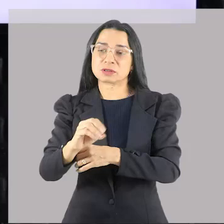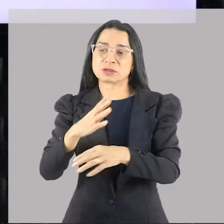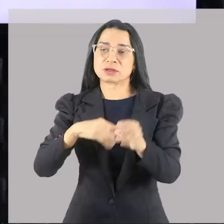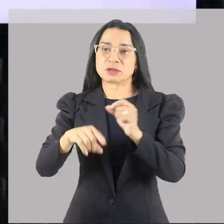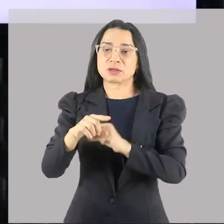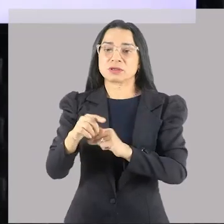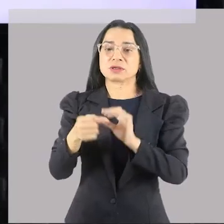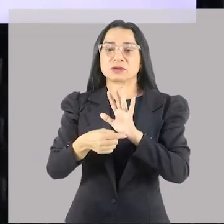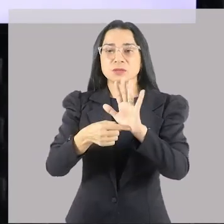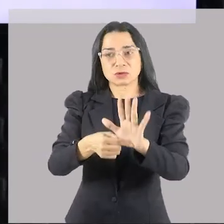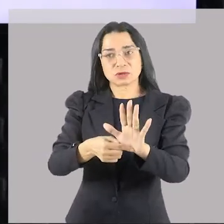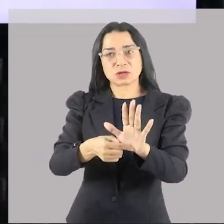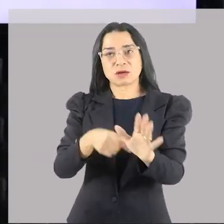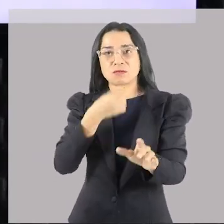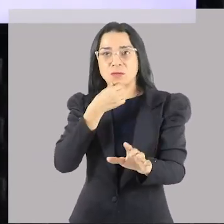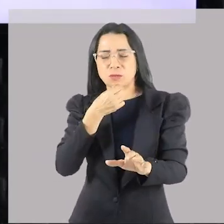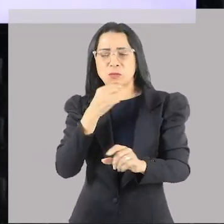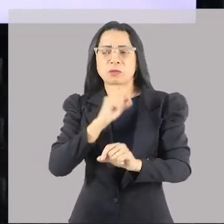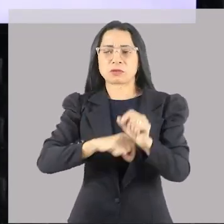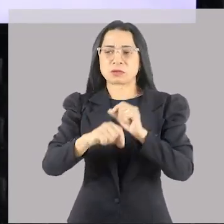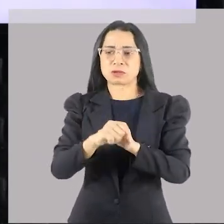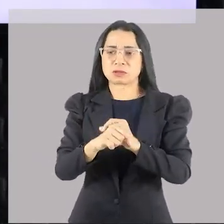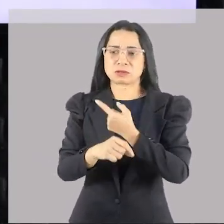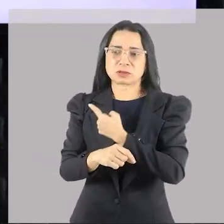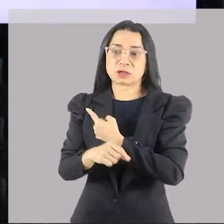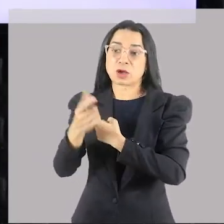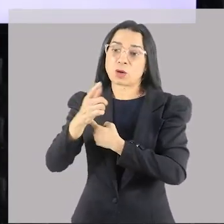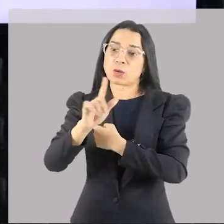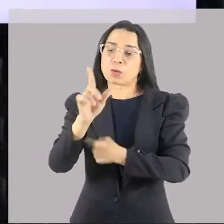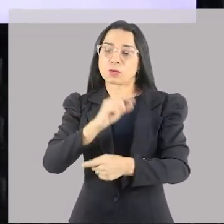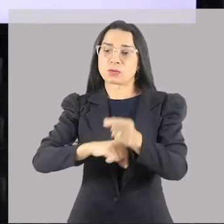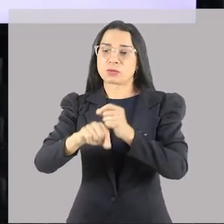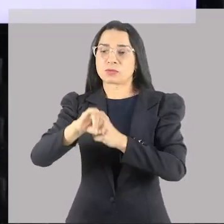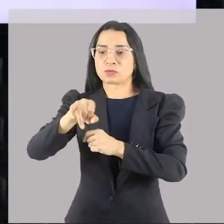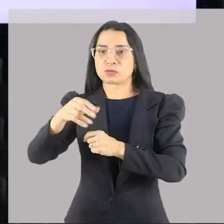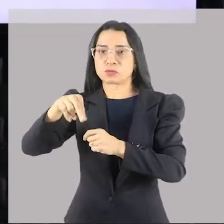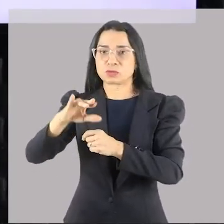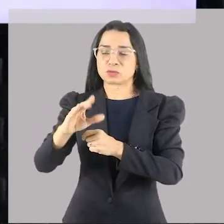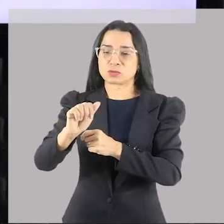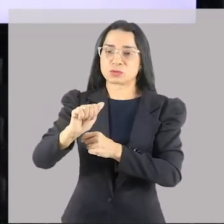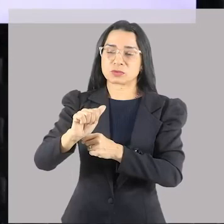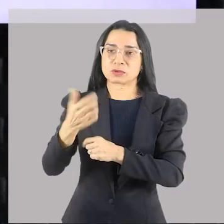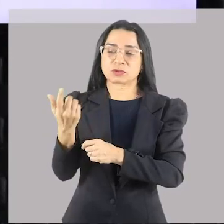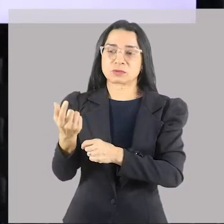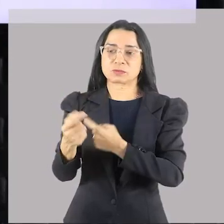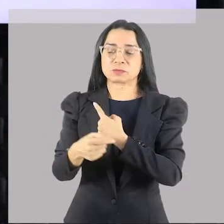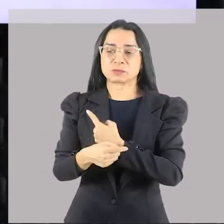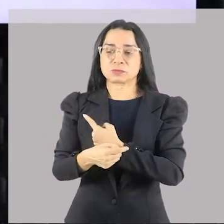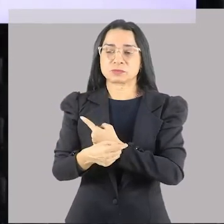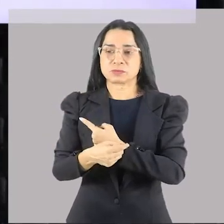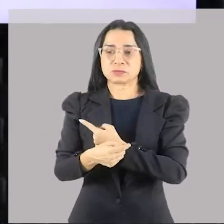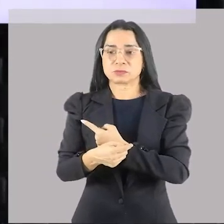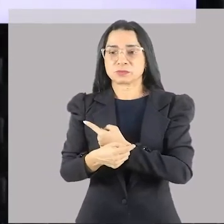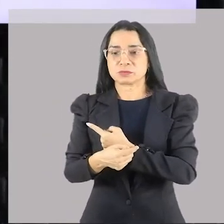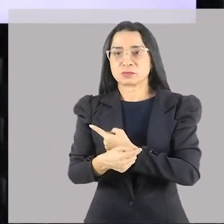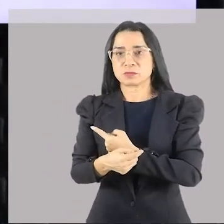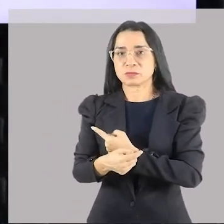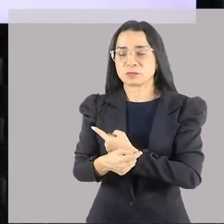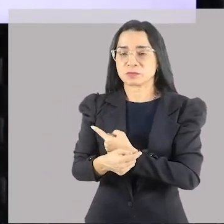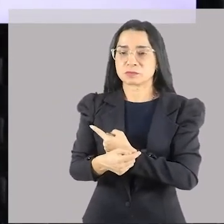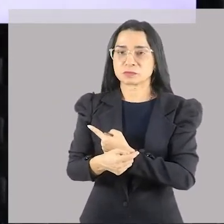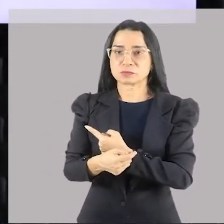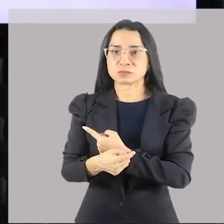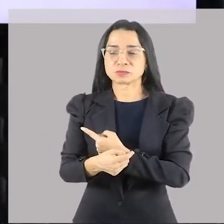indicava a masculinidade. Já a coluna com o capitel de ordem jônica, que é o caso desse templo aqui, não é de Zeus, de Atenas, perdão, não